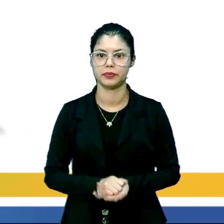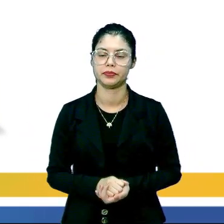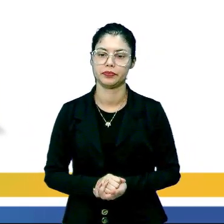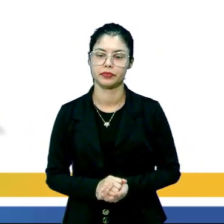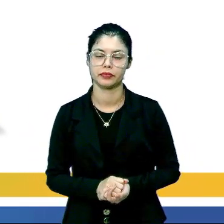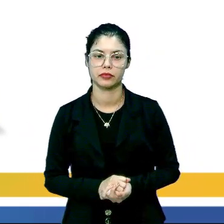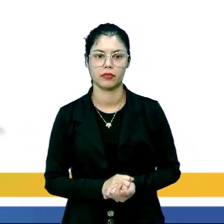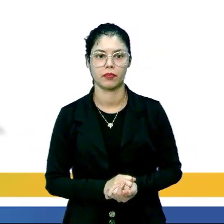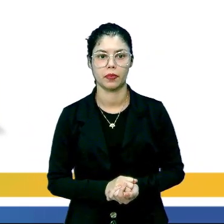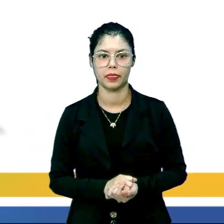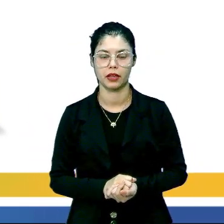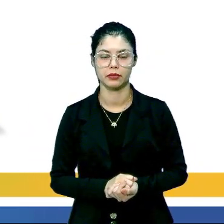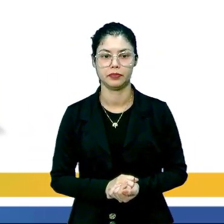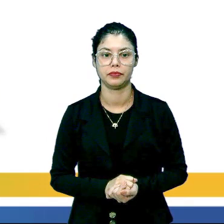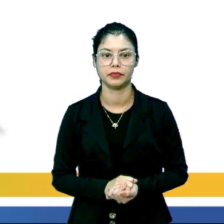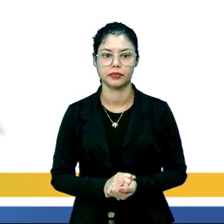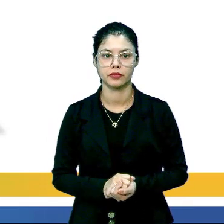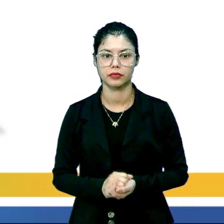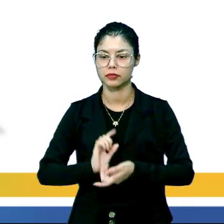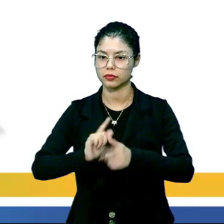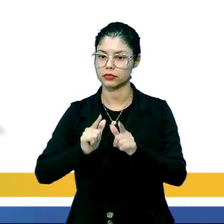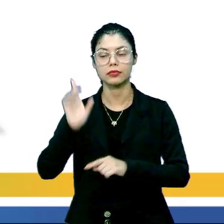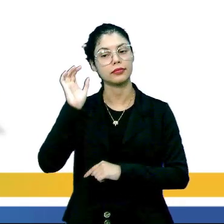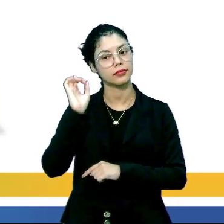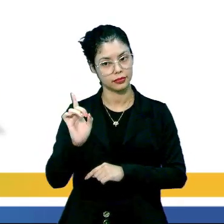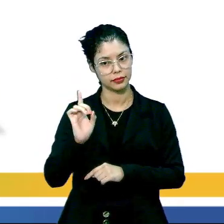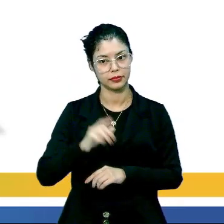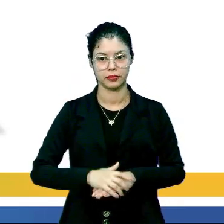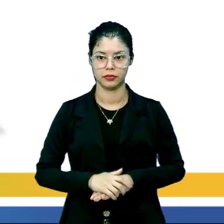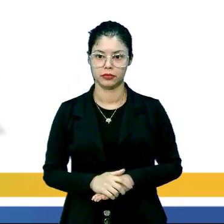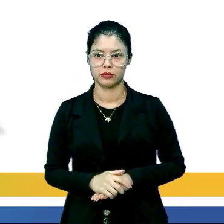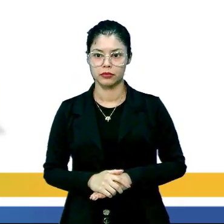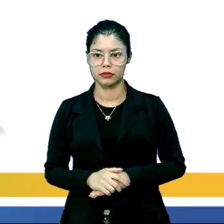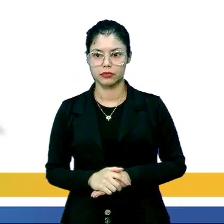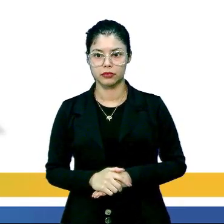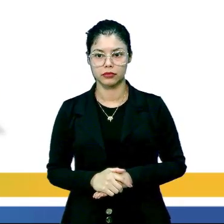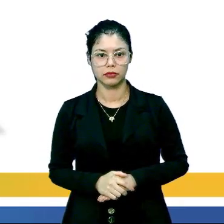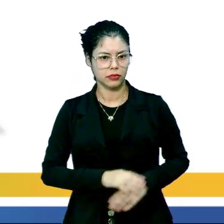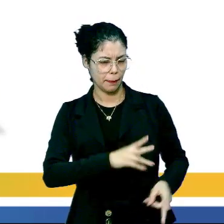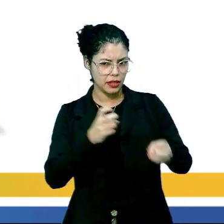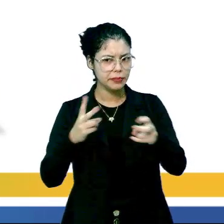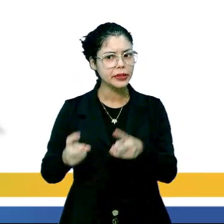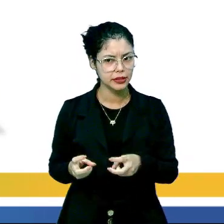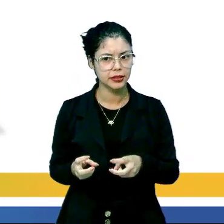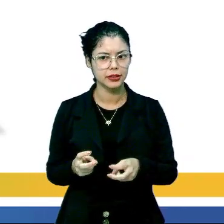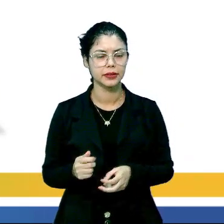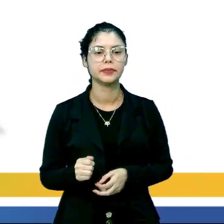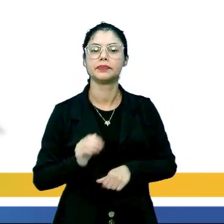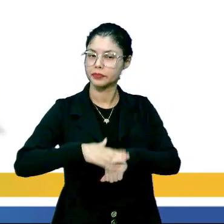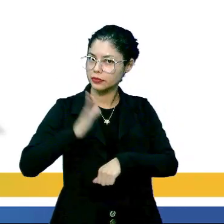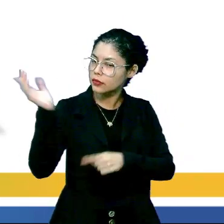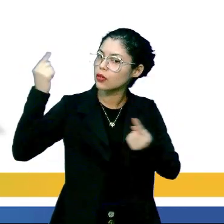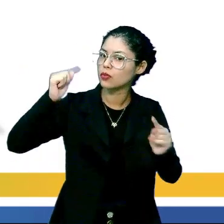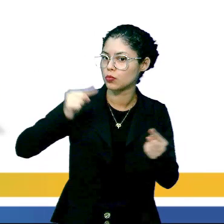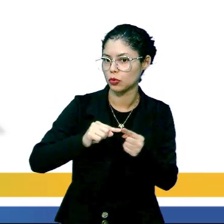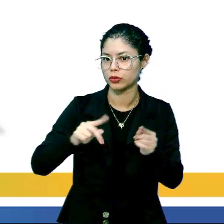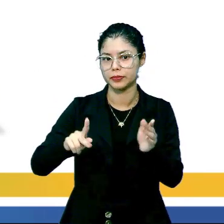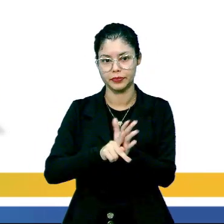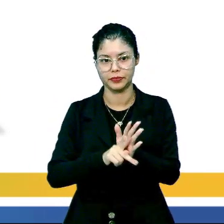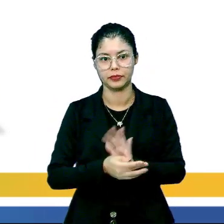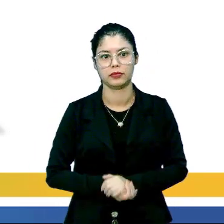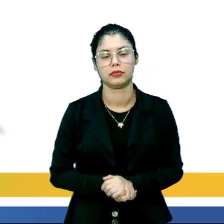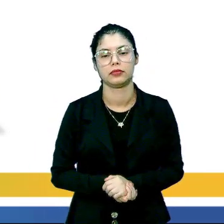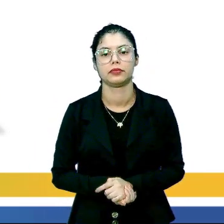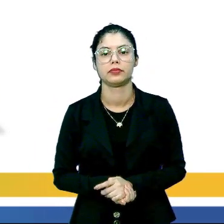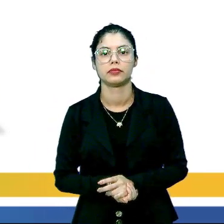,3 miligramas, sendo o nosso gabarito a letra D. Perceba que a questão fala mais próxima a D. Tudo